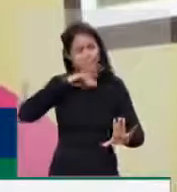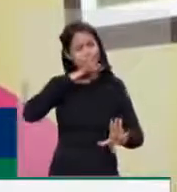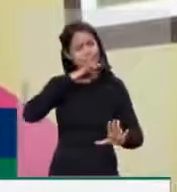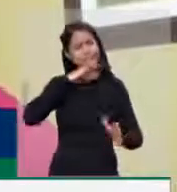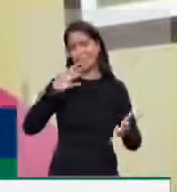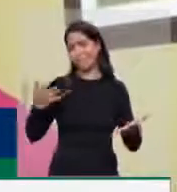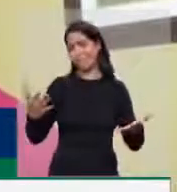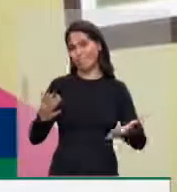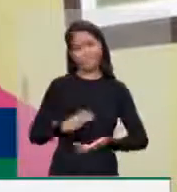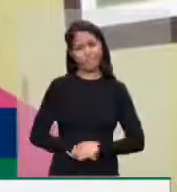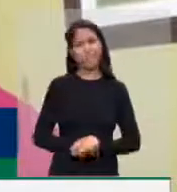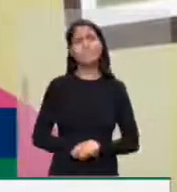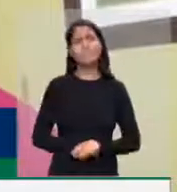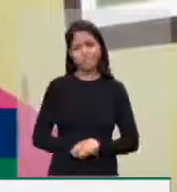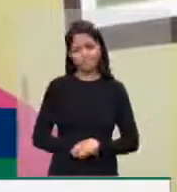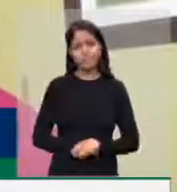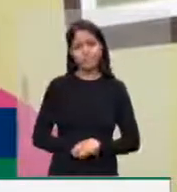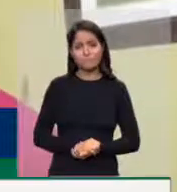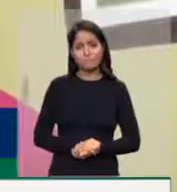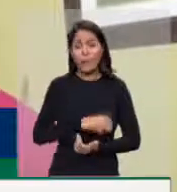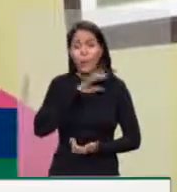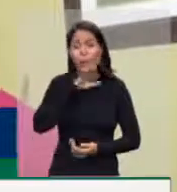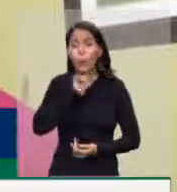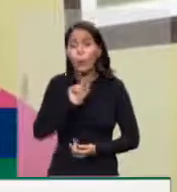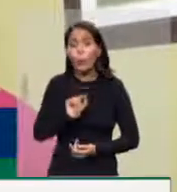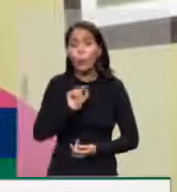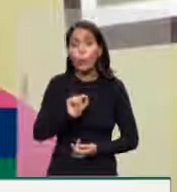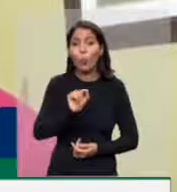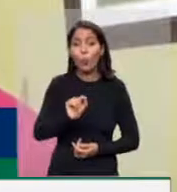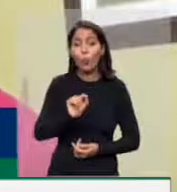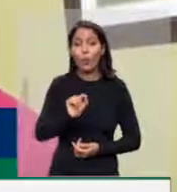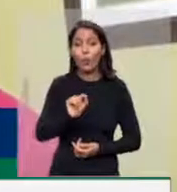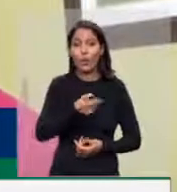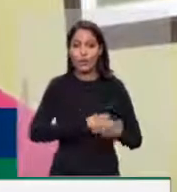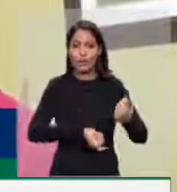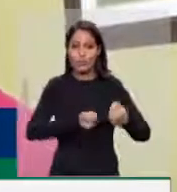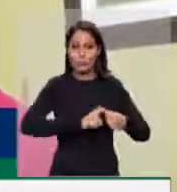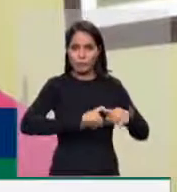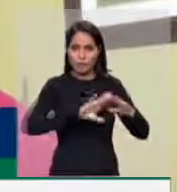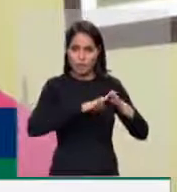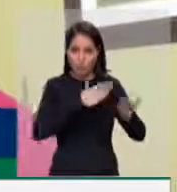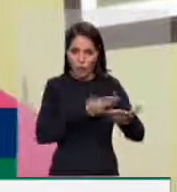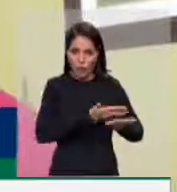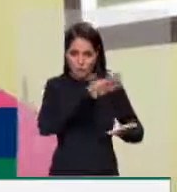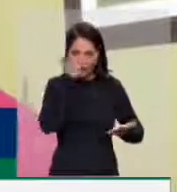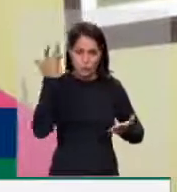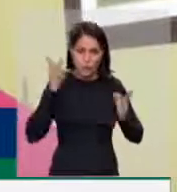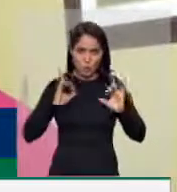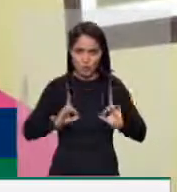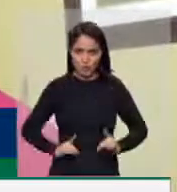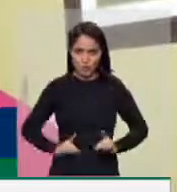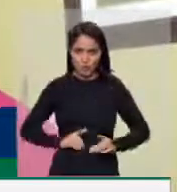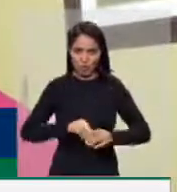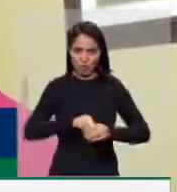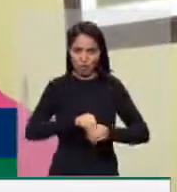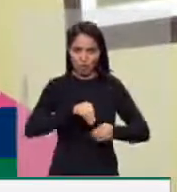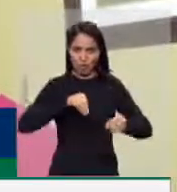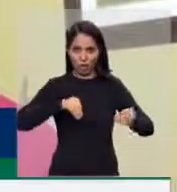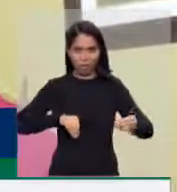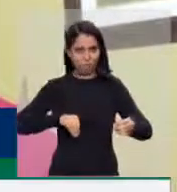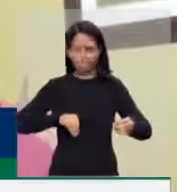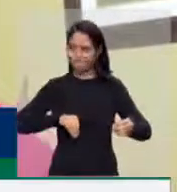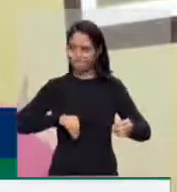males é justamente a volta da escola segregada para as pessoas com necessidades